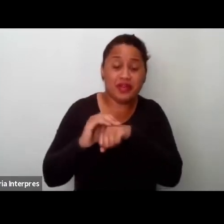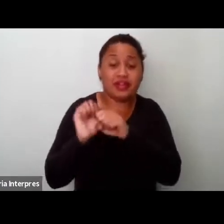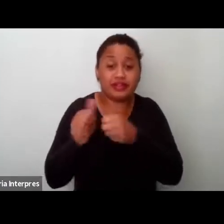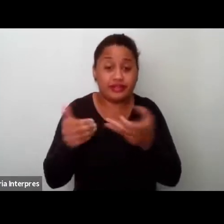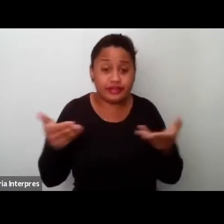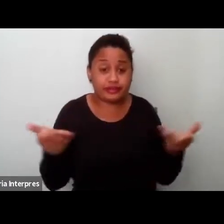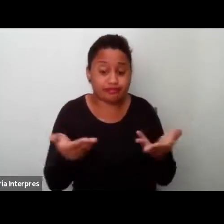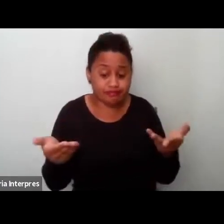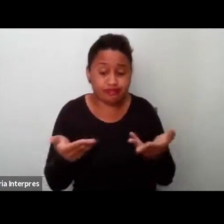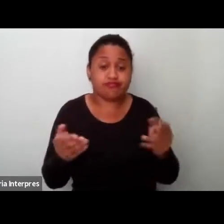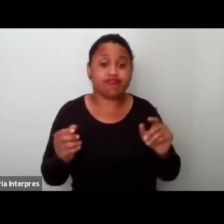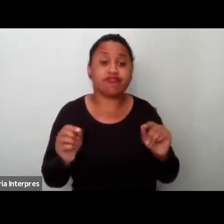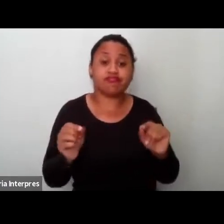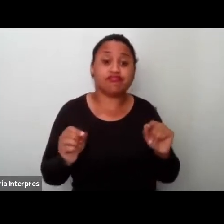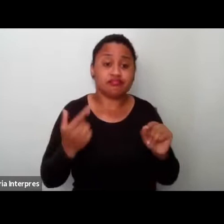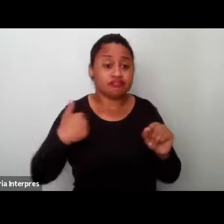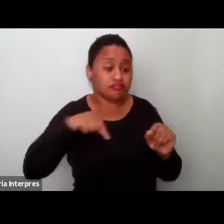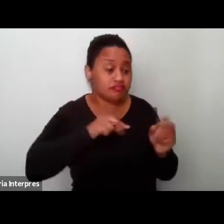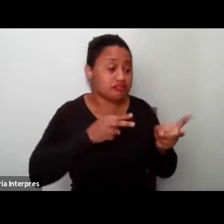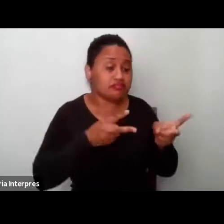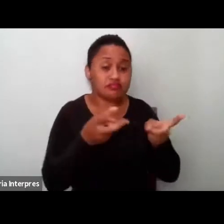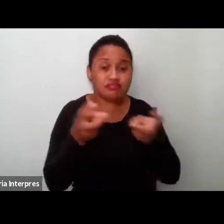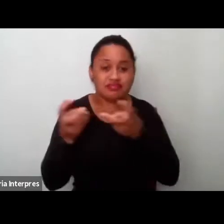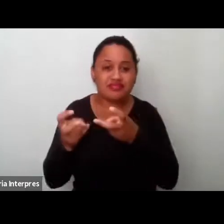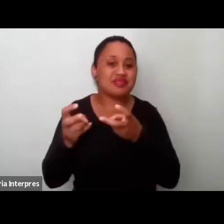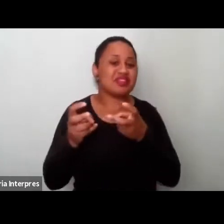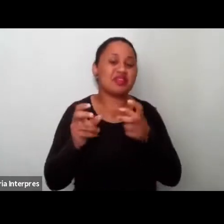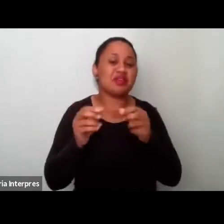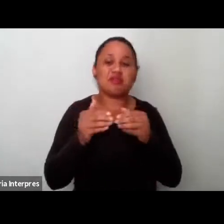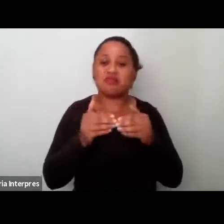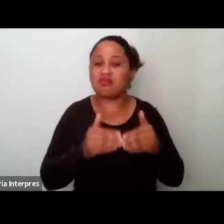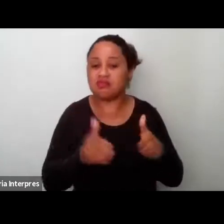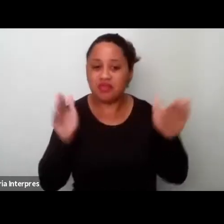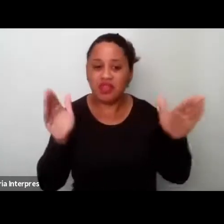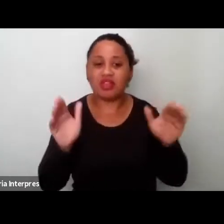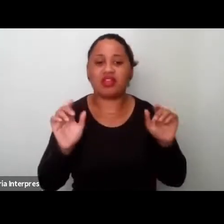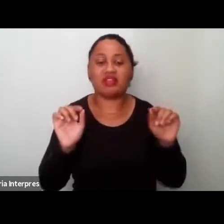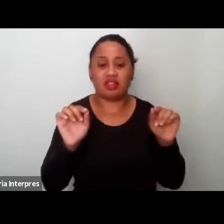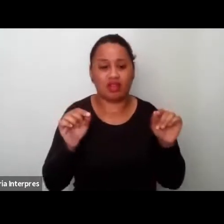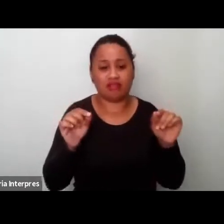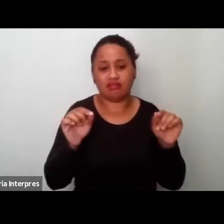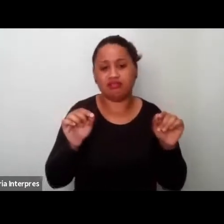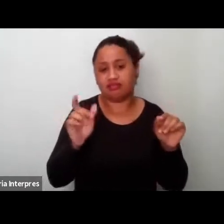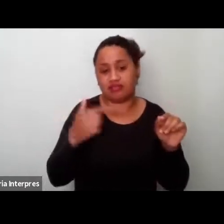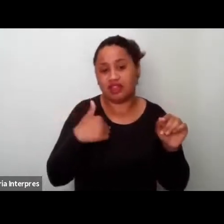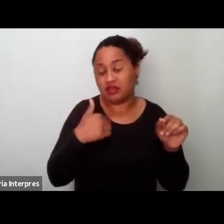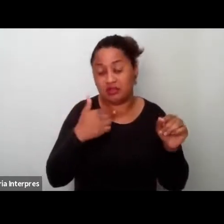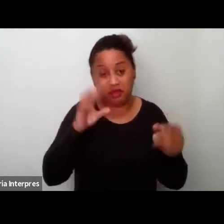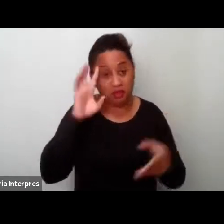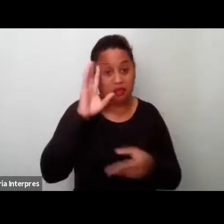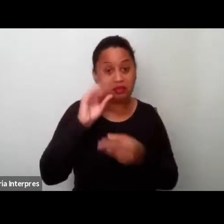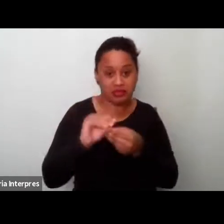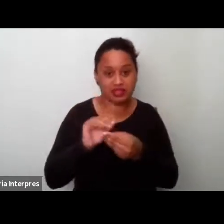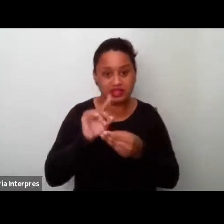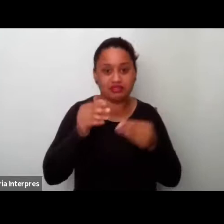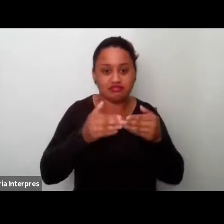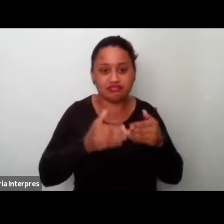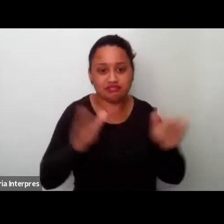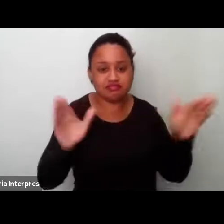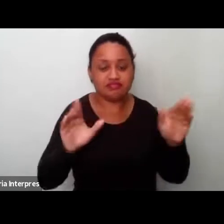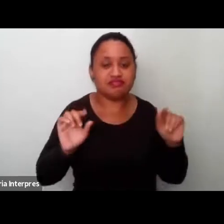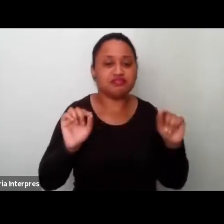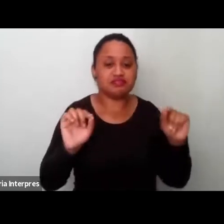diante da necessidade de ampliar, né? Eu escutei isso, dona, nessa fala da Regina, né? Ampliar